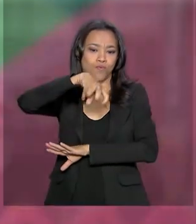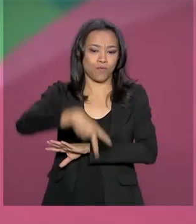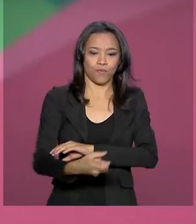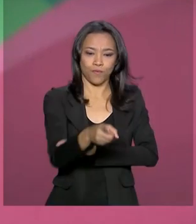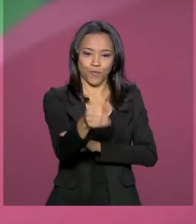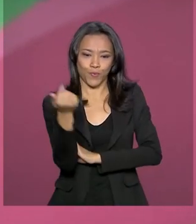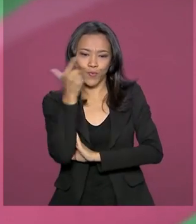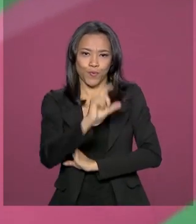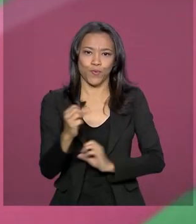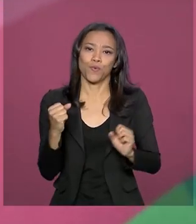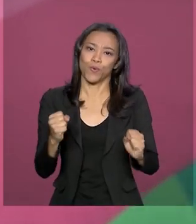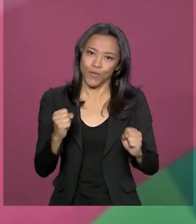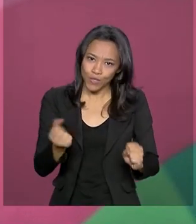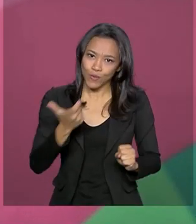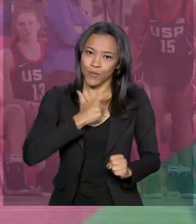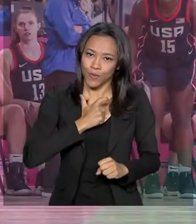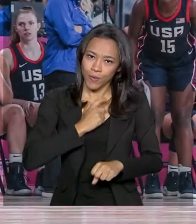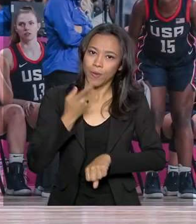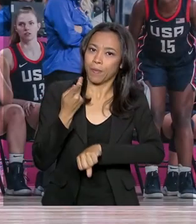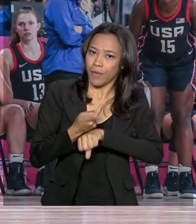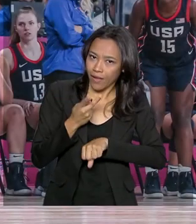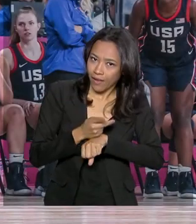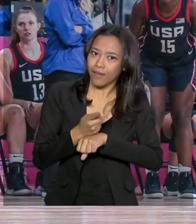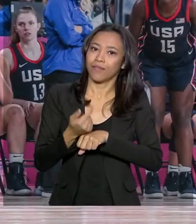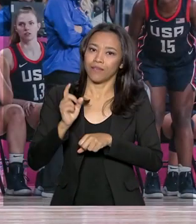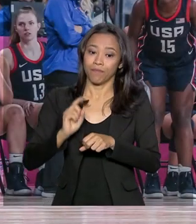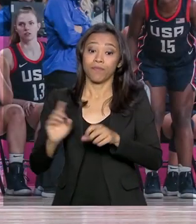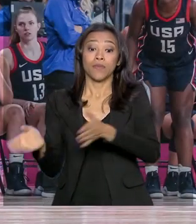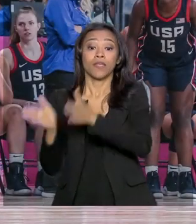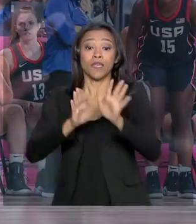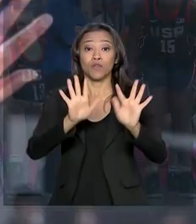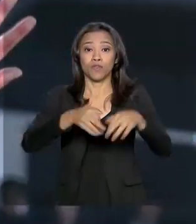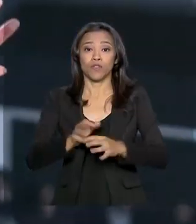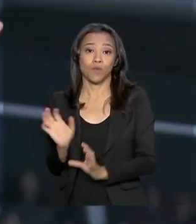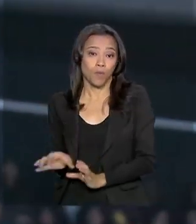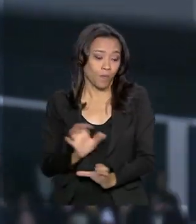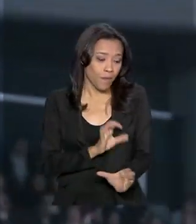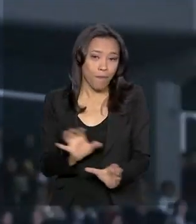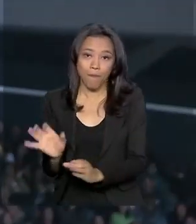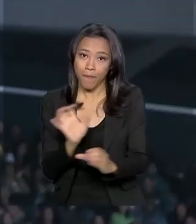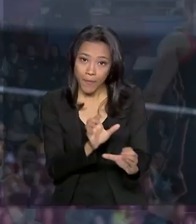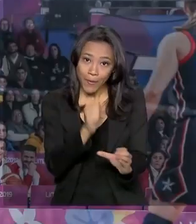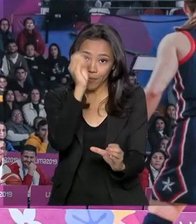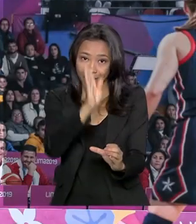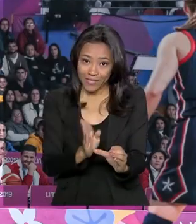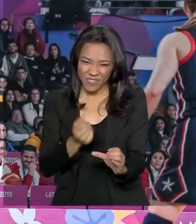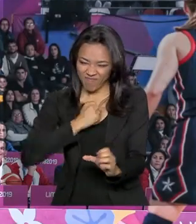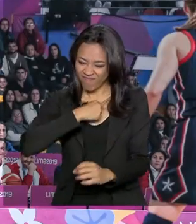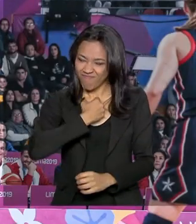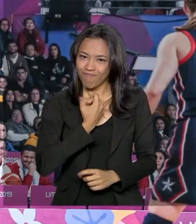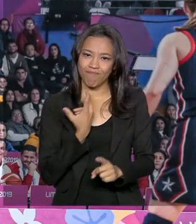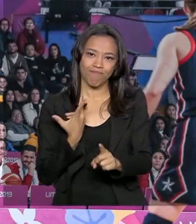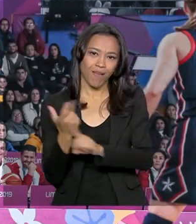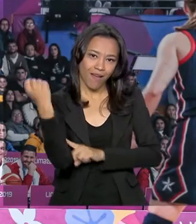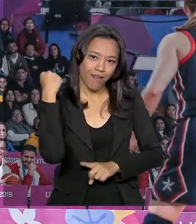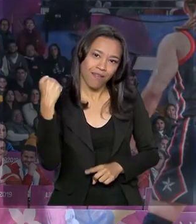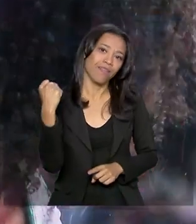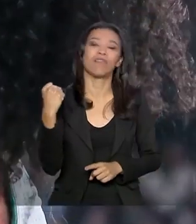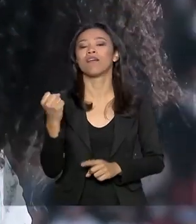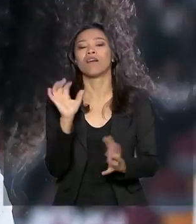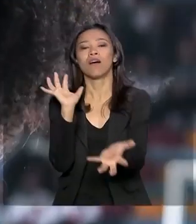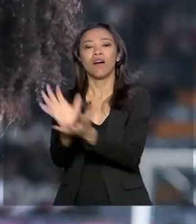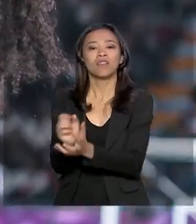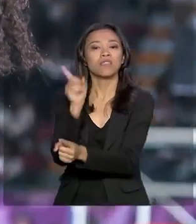conquistou a prata no salto com vara. E na final do basquete, a seleção do Brasil derrotou a equipe dos Estados